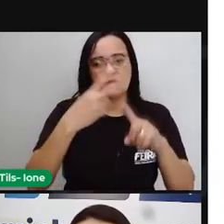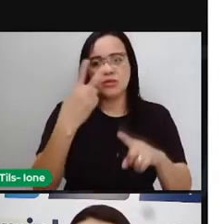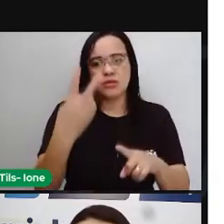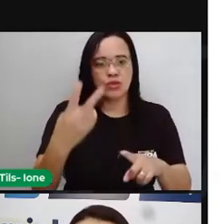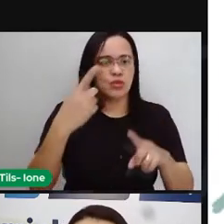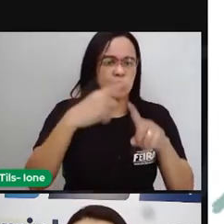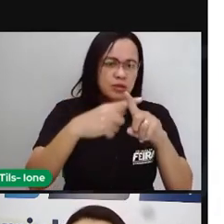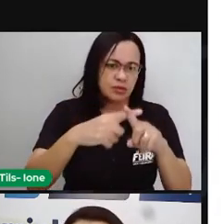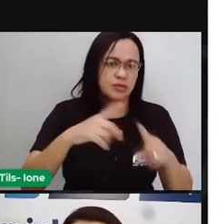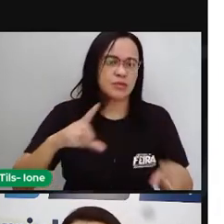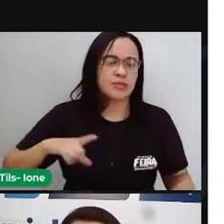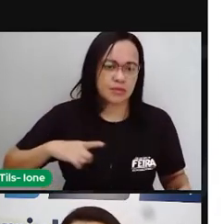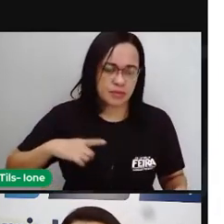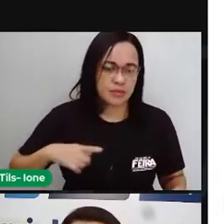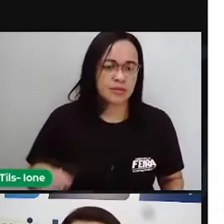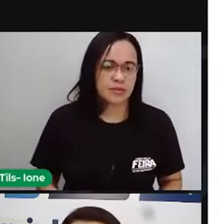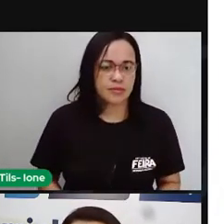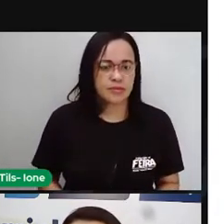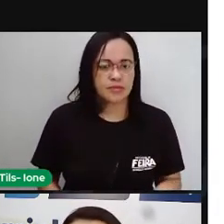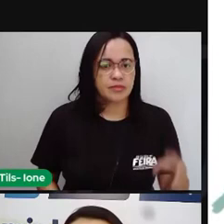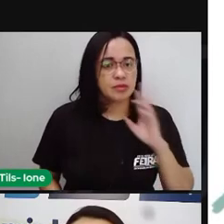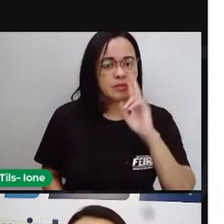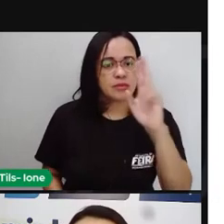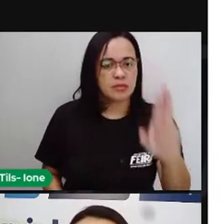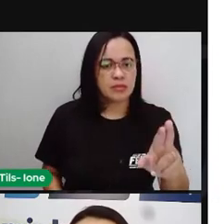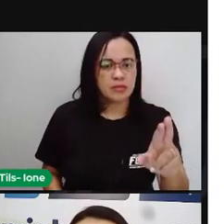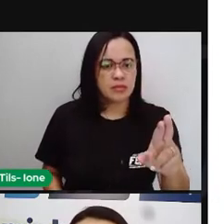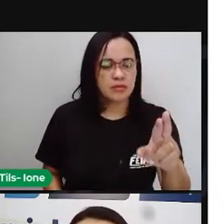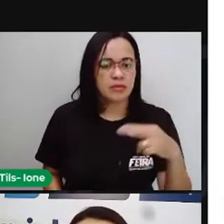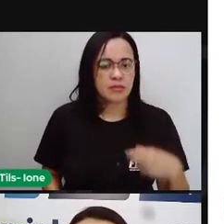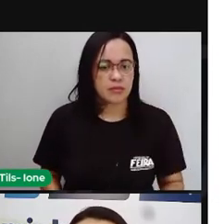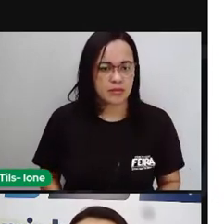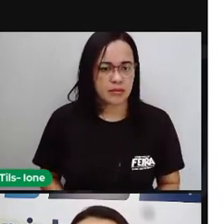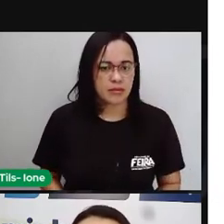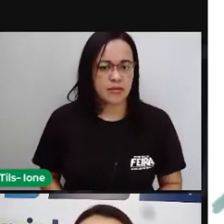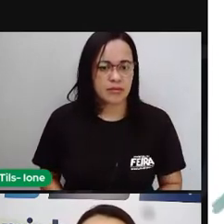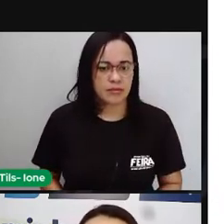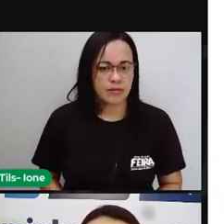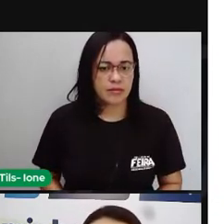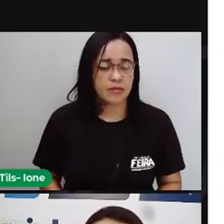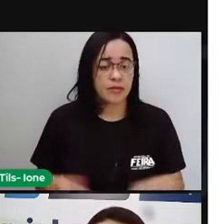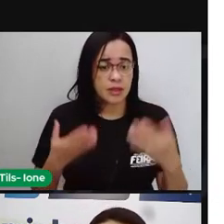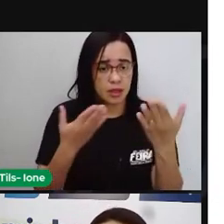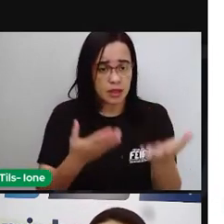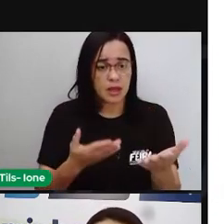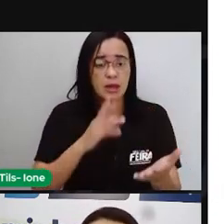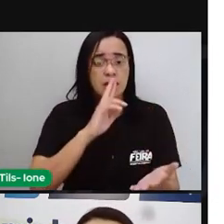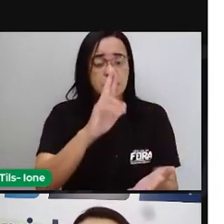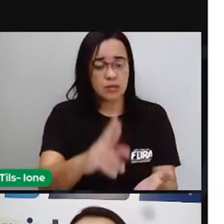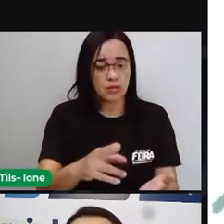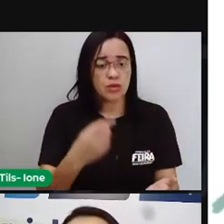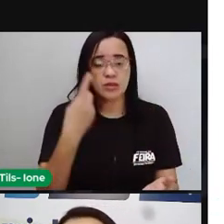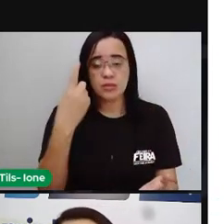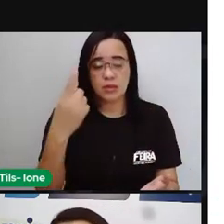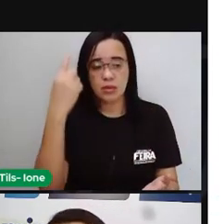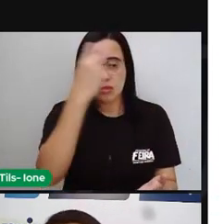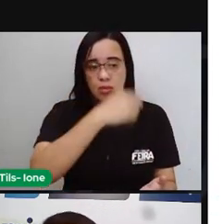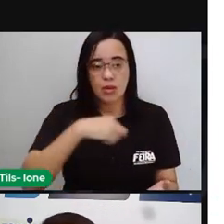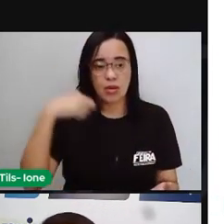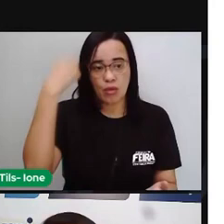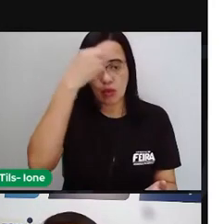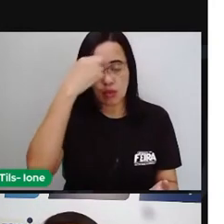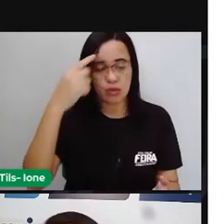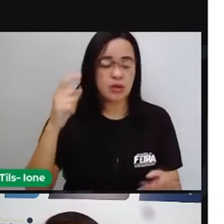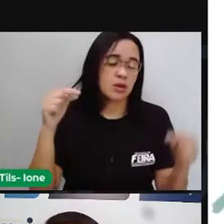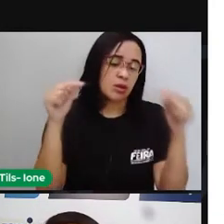E aí a gente tem a resposta. Da mesma forma essa resposta para uma hora ela serve de base, ó.